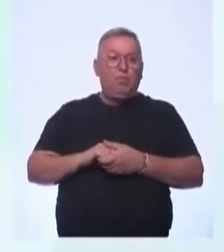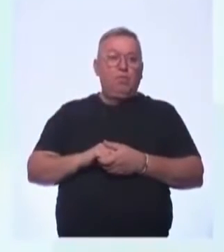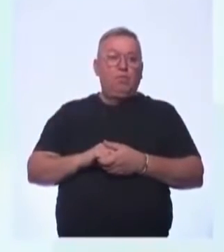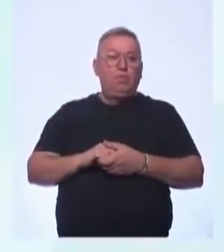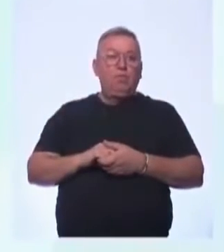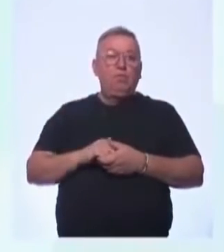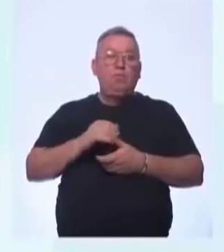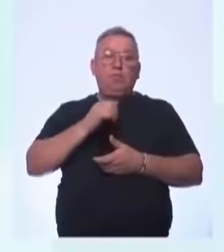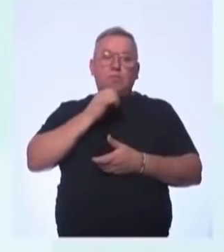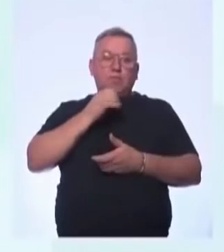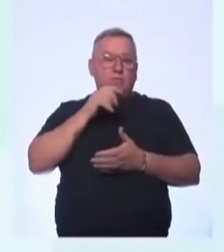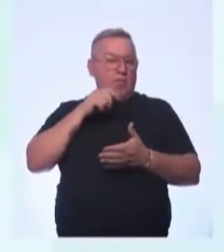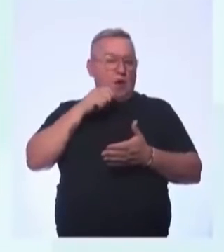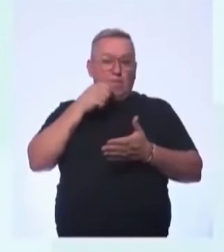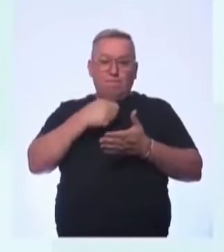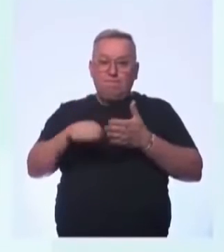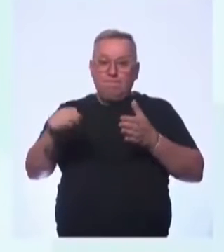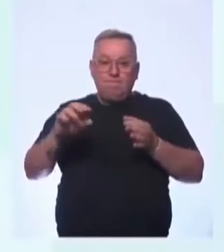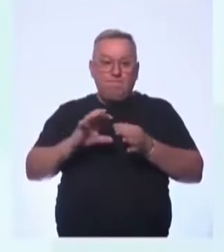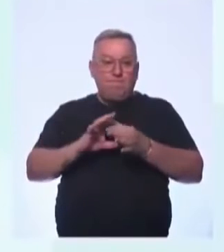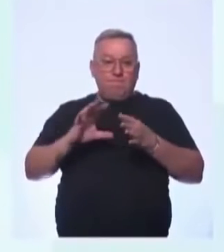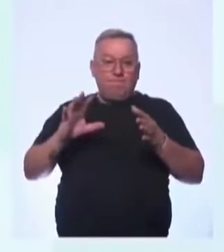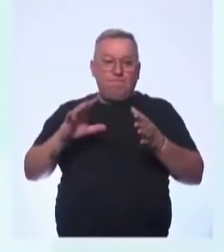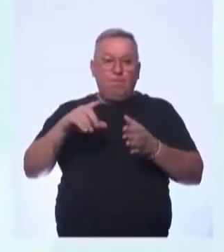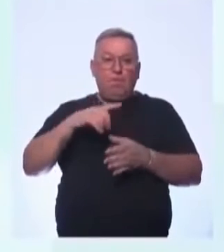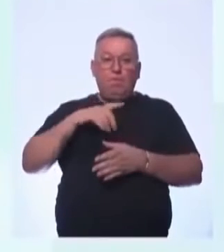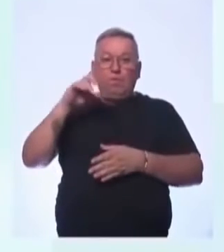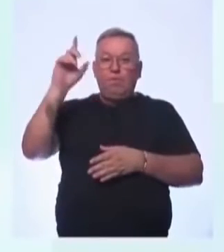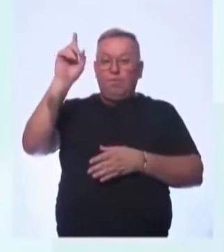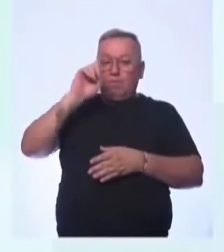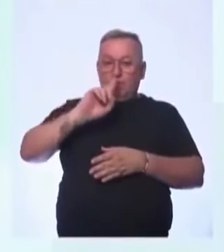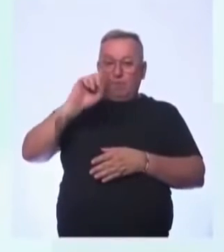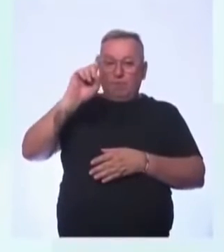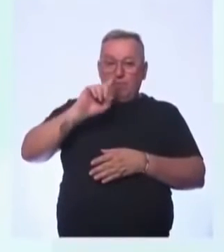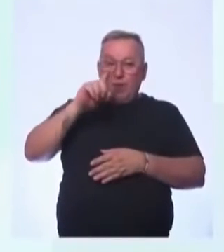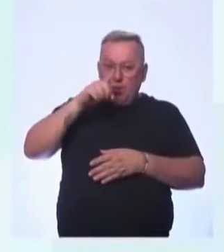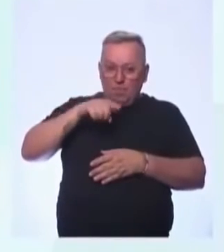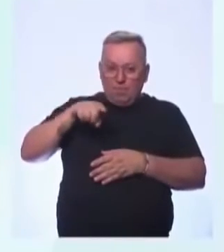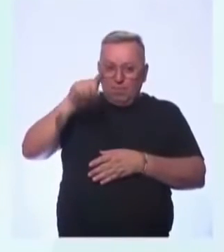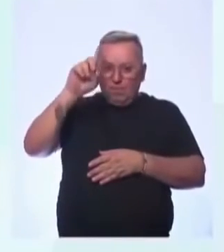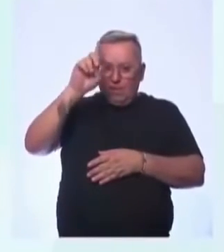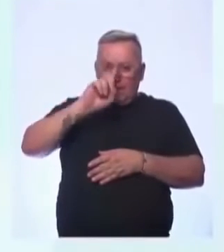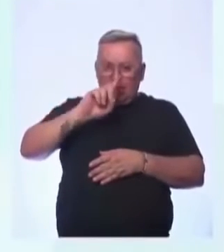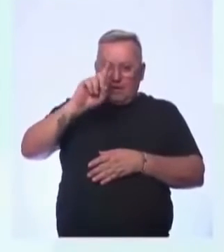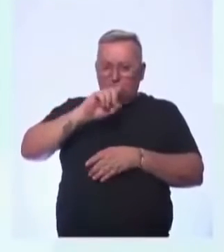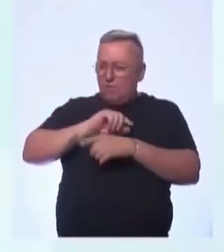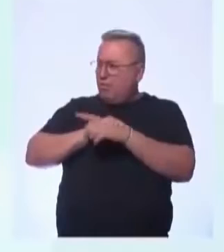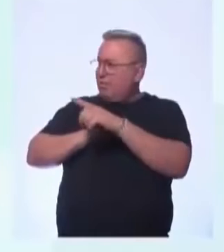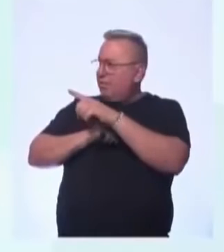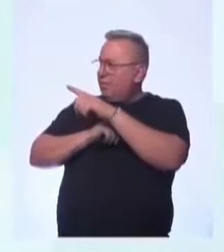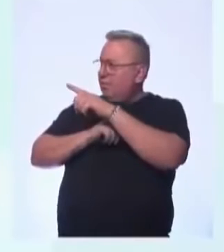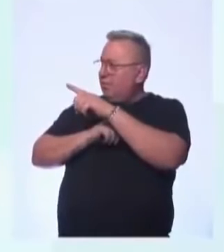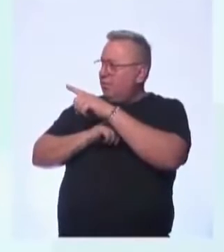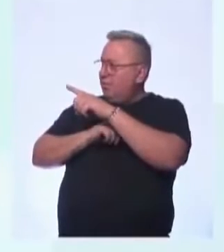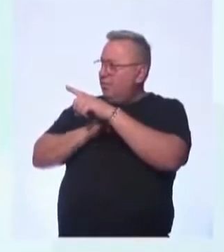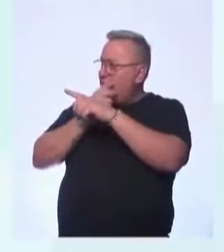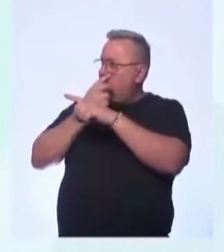assinadas. As que estão em amarelo, as circunferências em amarelo, são as que estão